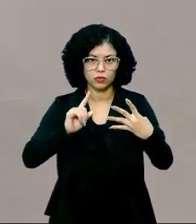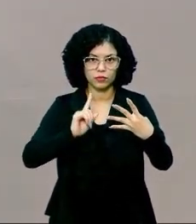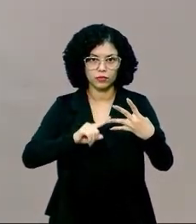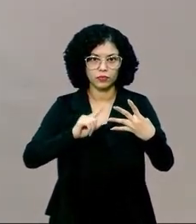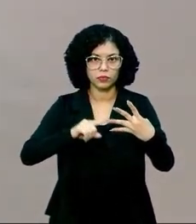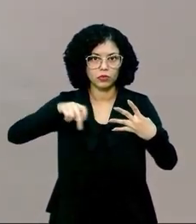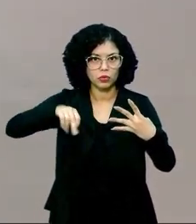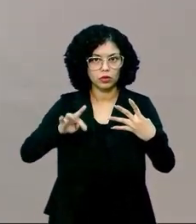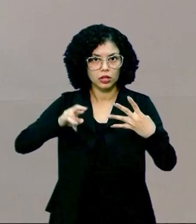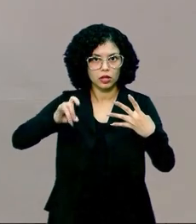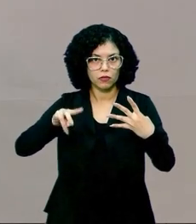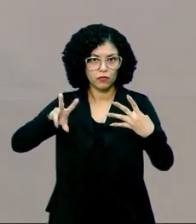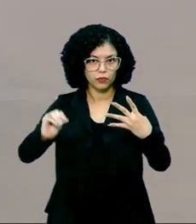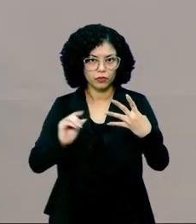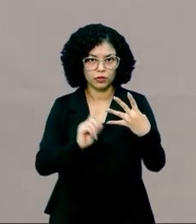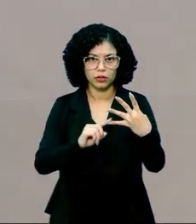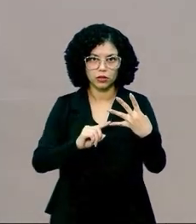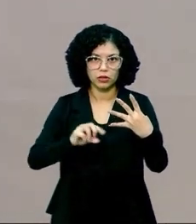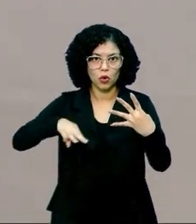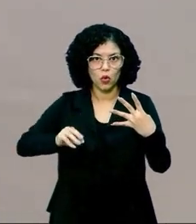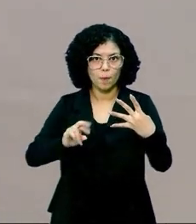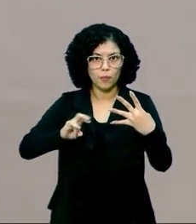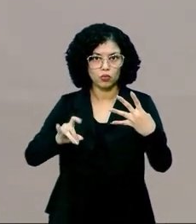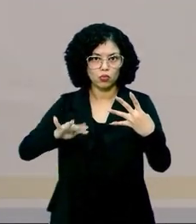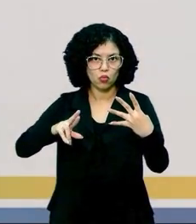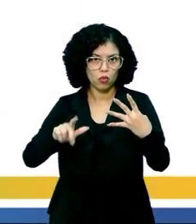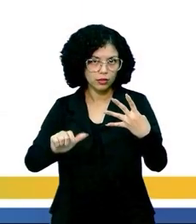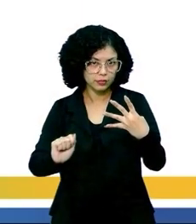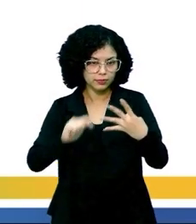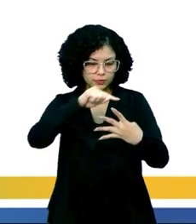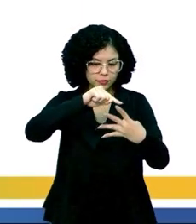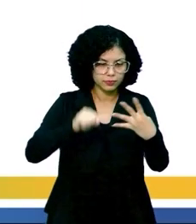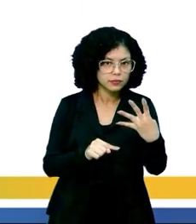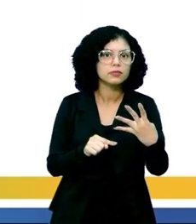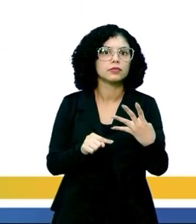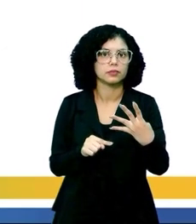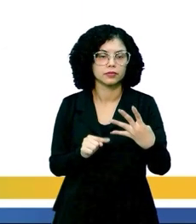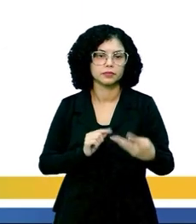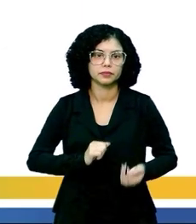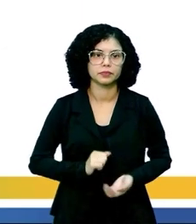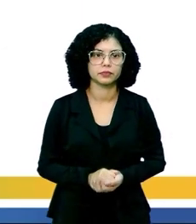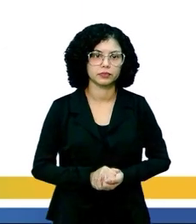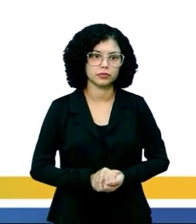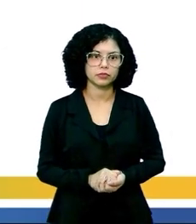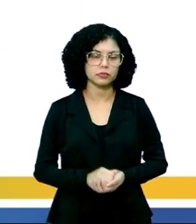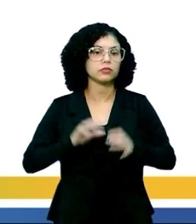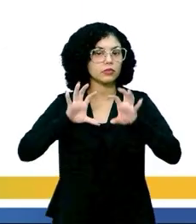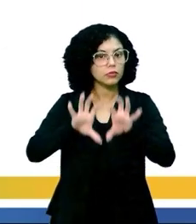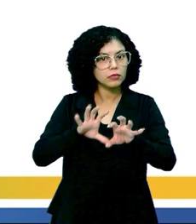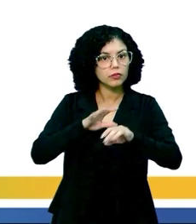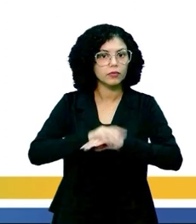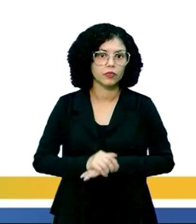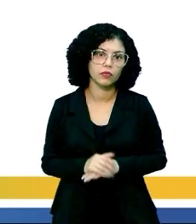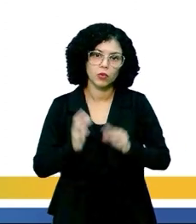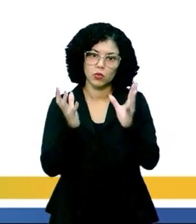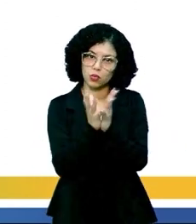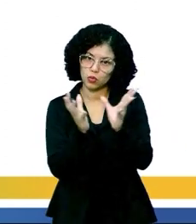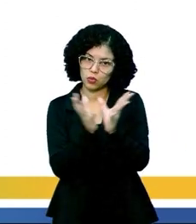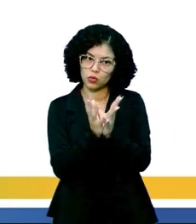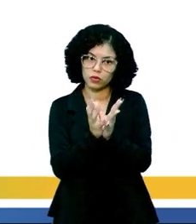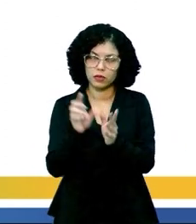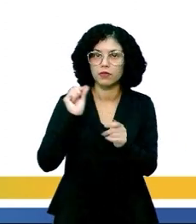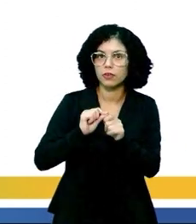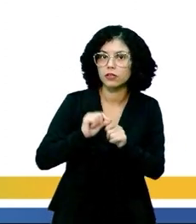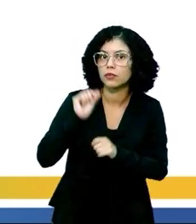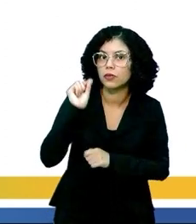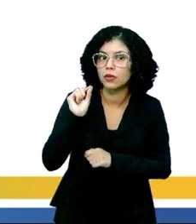o tecido nervoso e o tecido muscular, tá? Então, esses aí são os quatro tipos. Com isso, o conjunto de tecidos vai